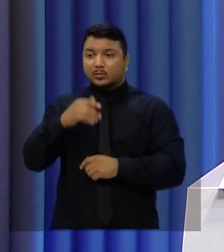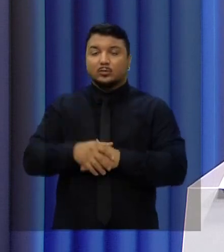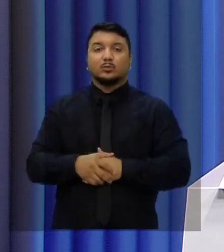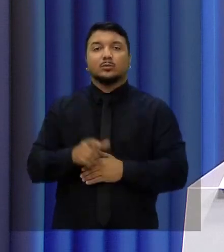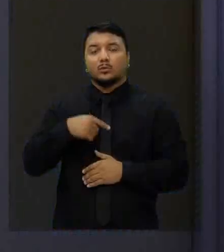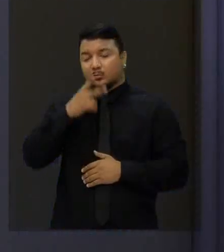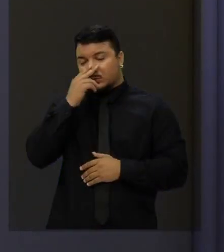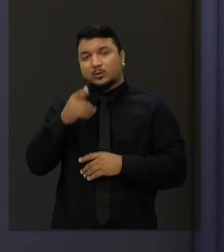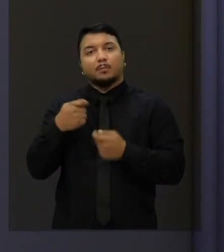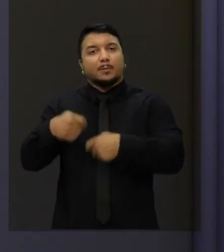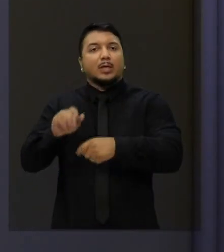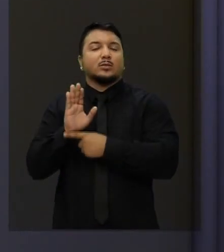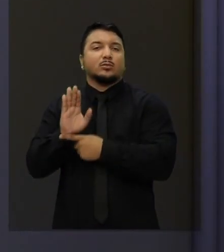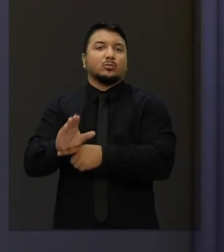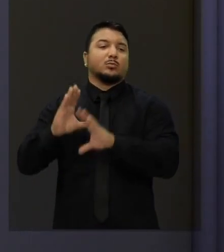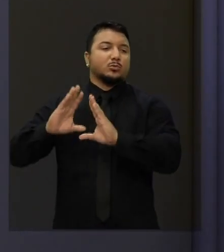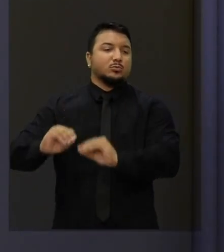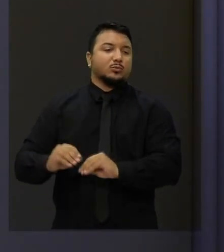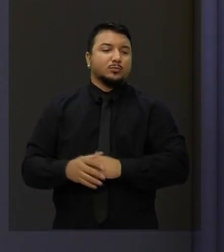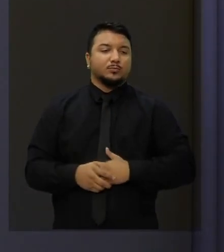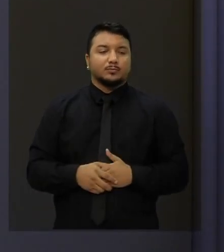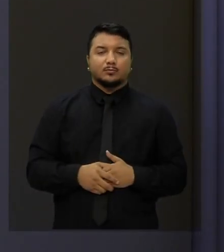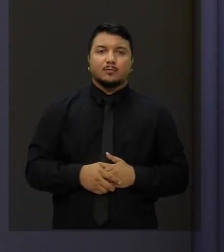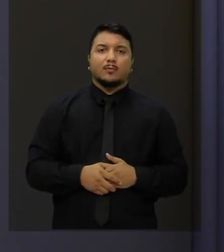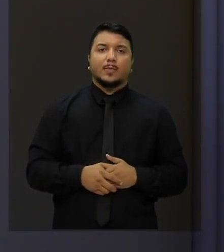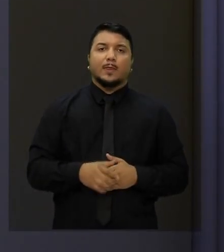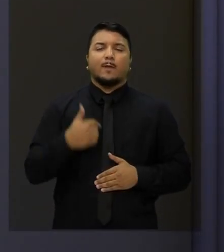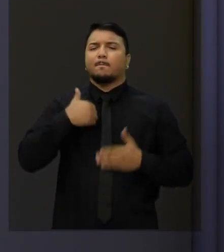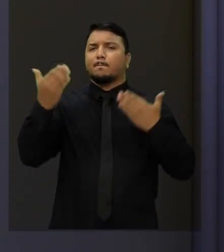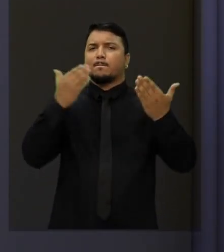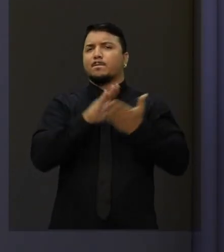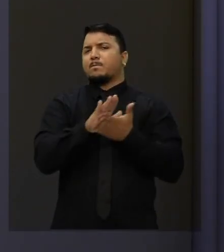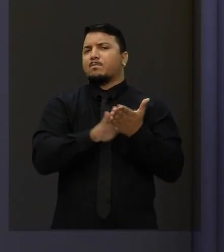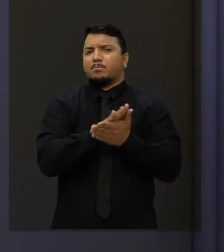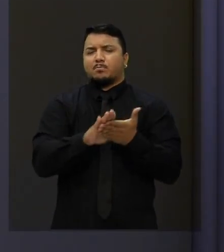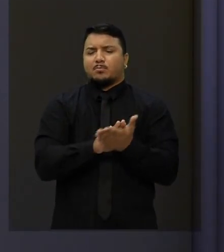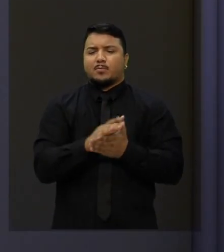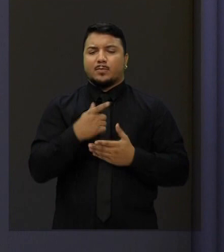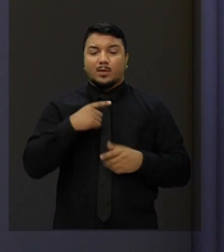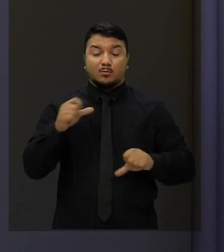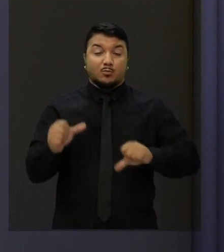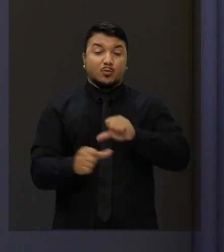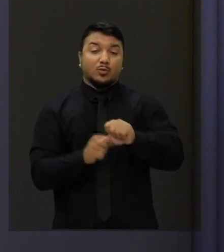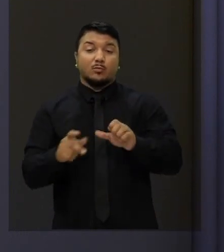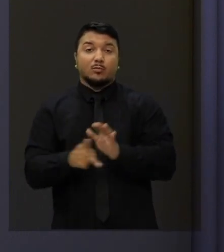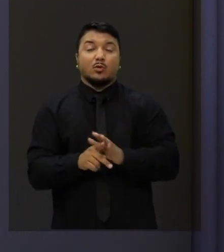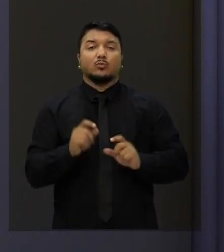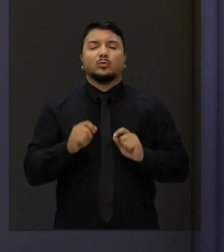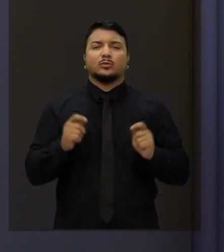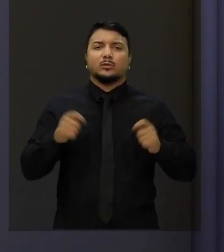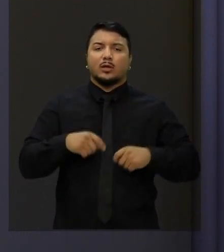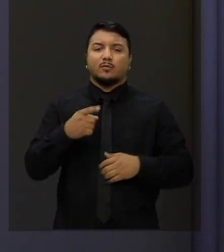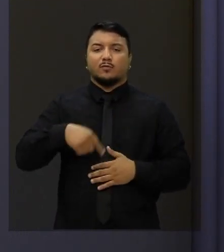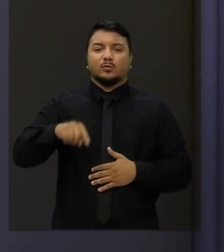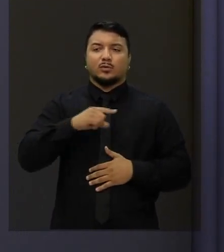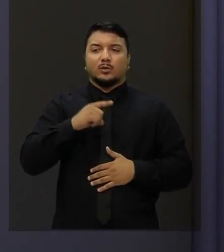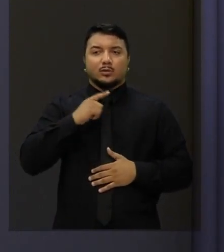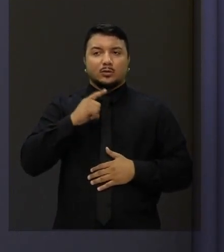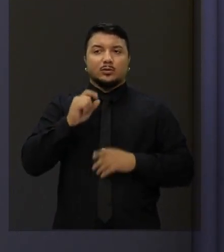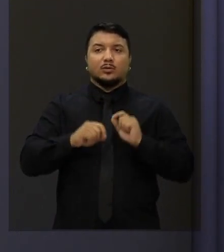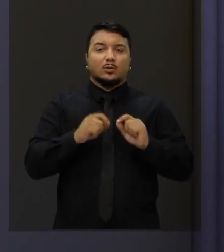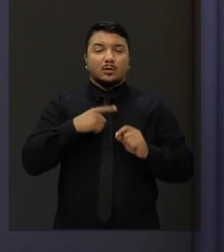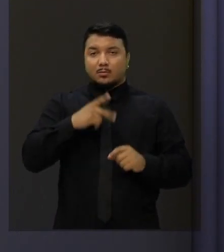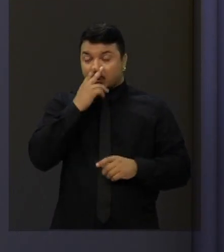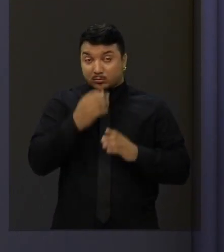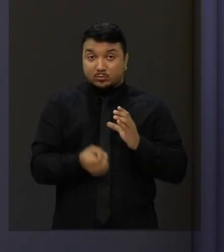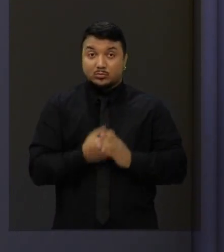precisa. Olha, não tenho nenhuma dúvida que nós devemos fazer a transição energética e garantir que você possa produzir energia